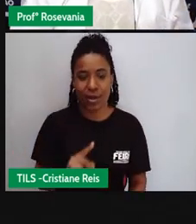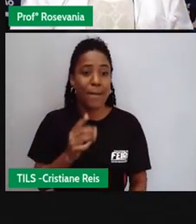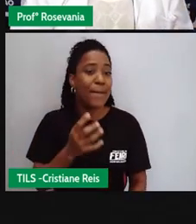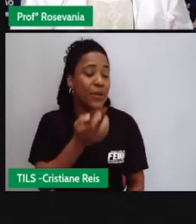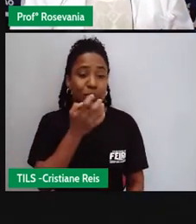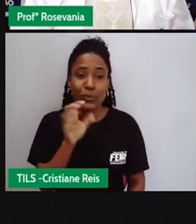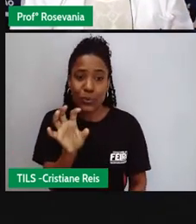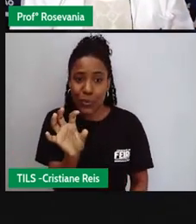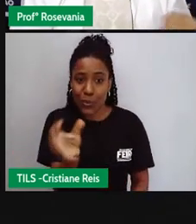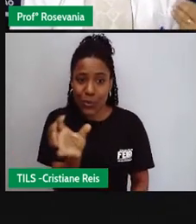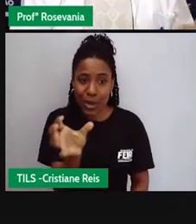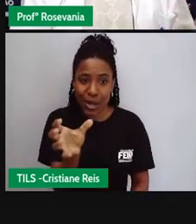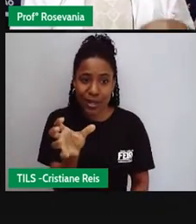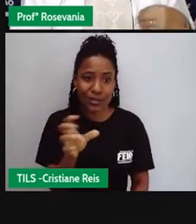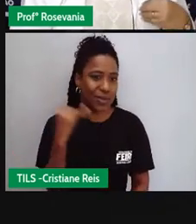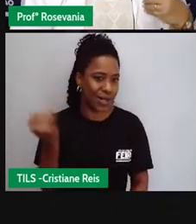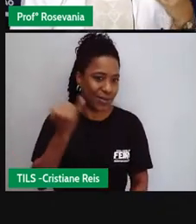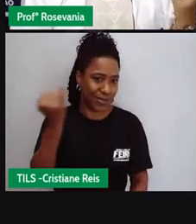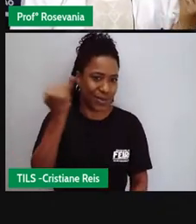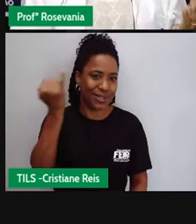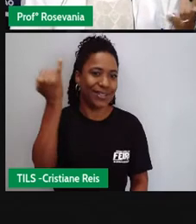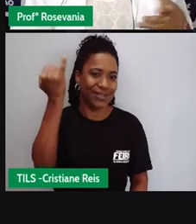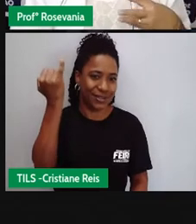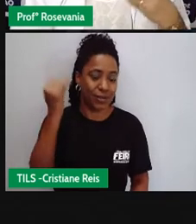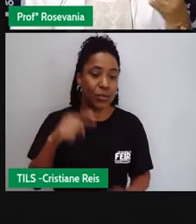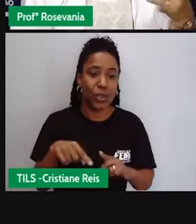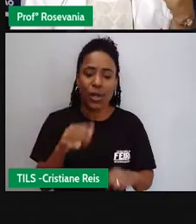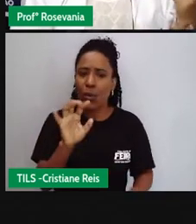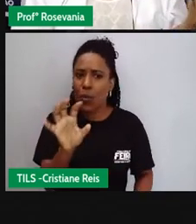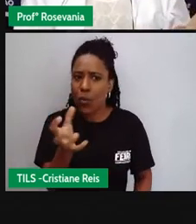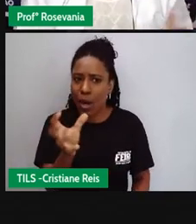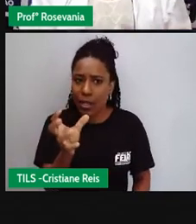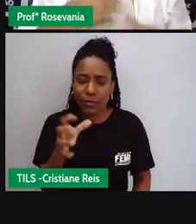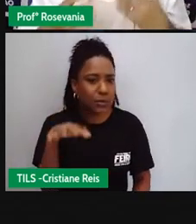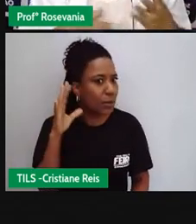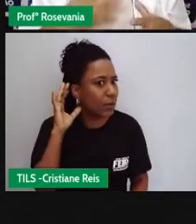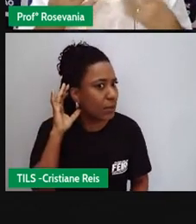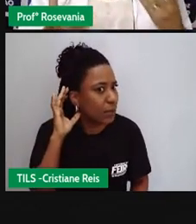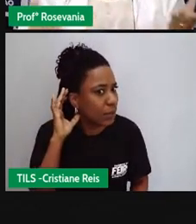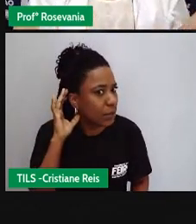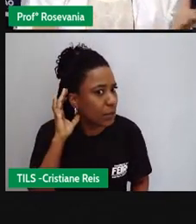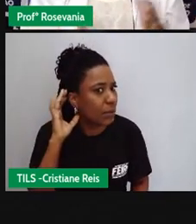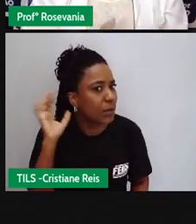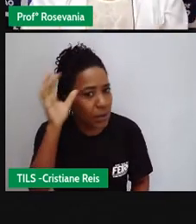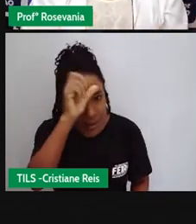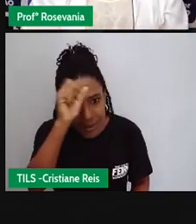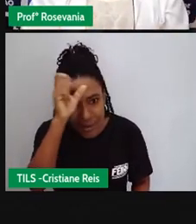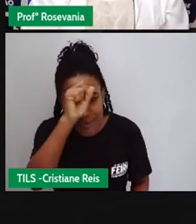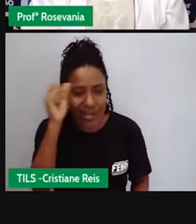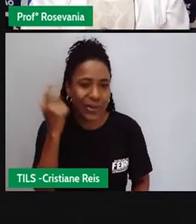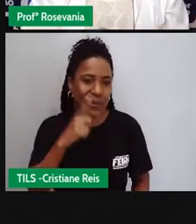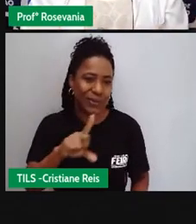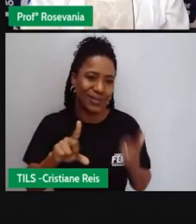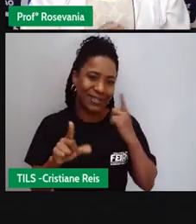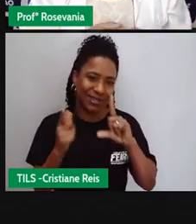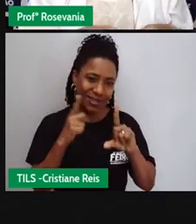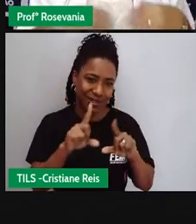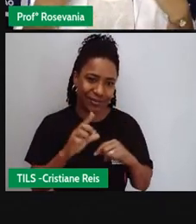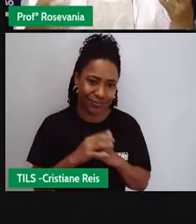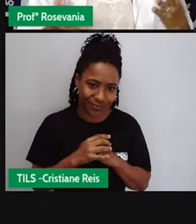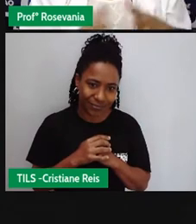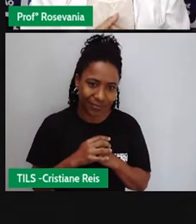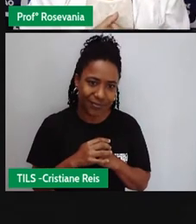mesma língua da pessoa e a informação ela chega para quem tem a habilidade a